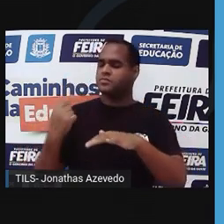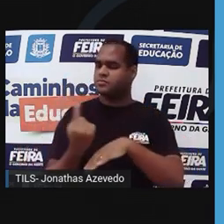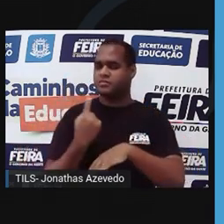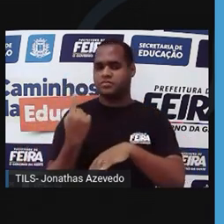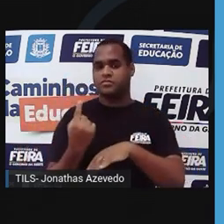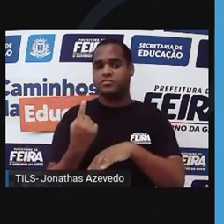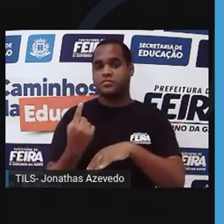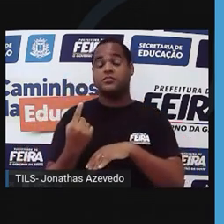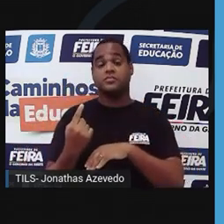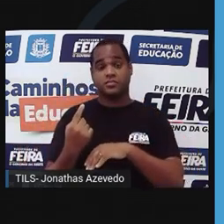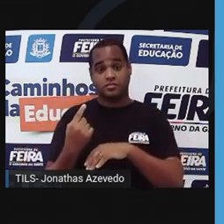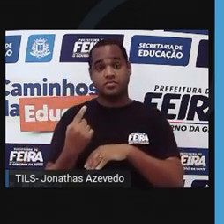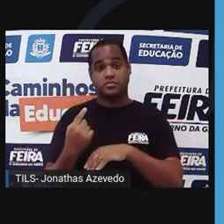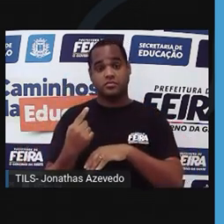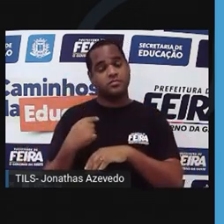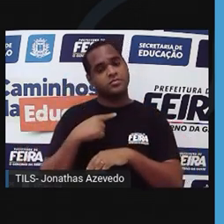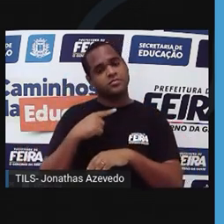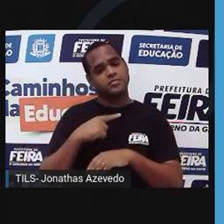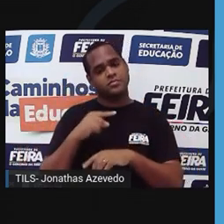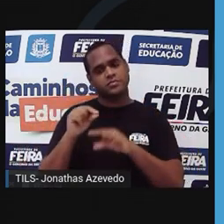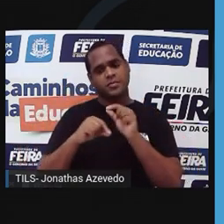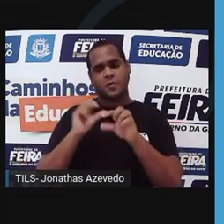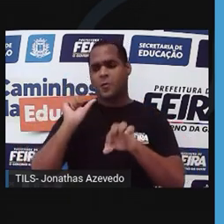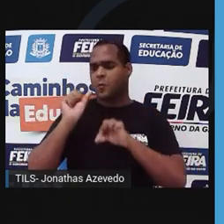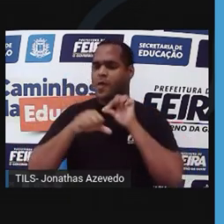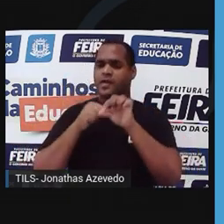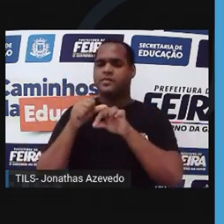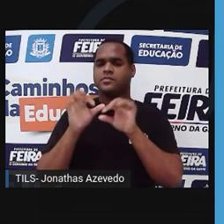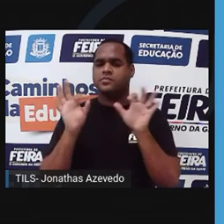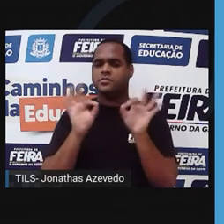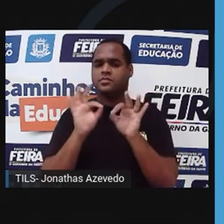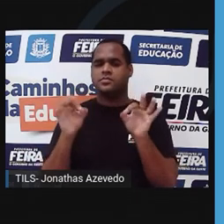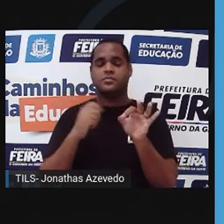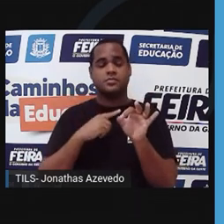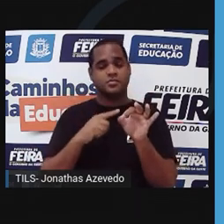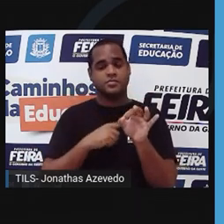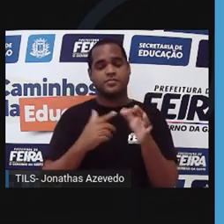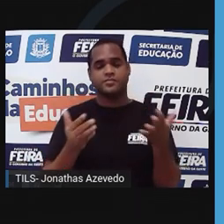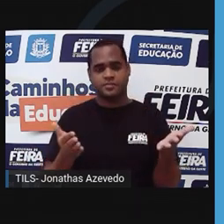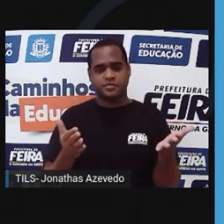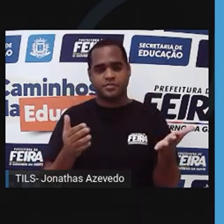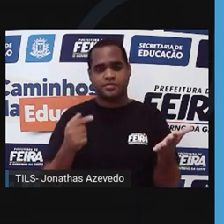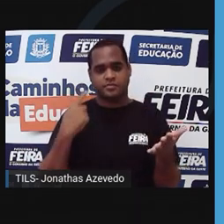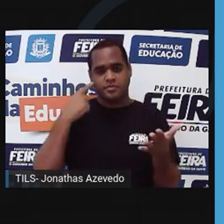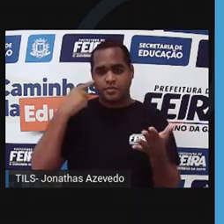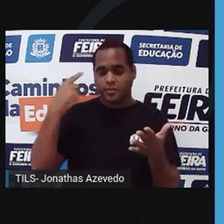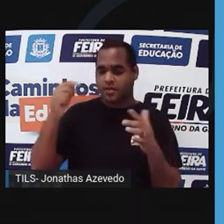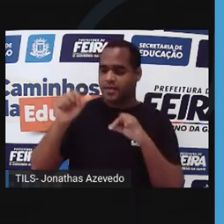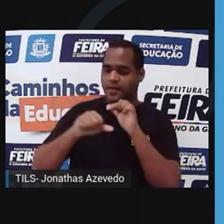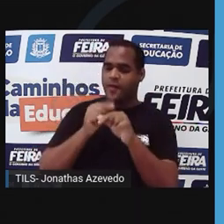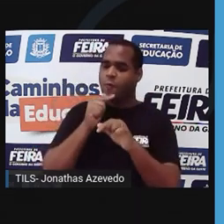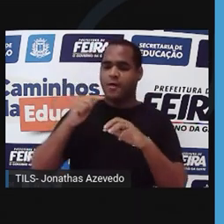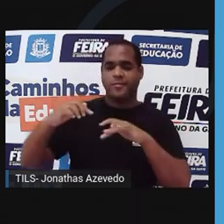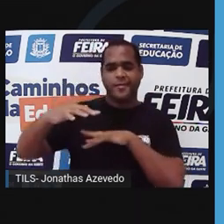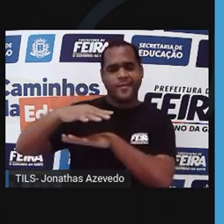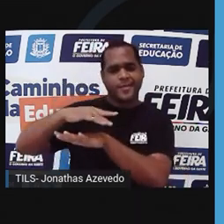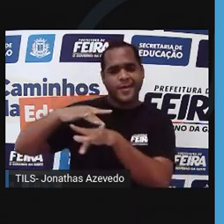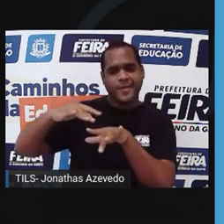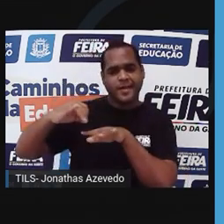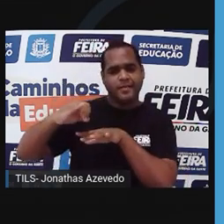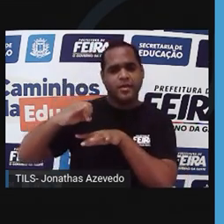Virou uma ilha. O ambiente mudou. Agora, eu tenho uma galerinha, eu tenho algumas jararacas que ficaram ilhadas ali,